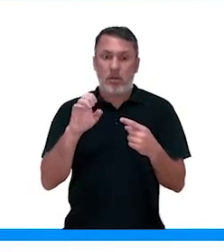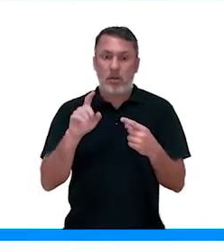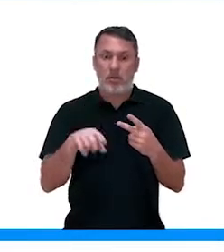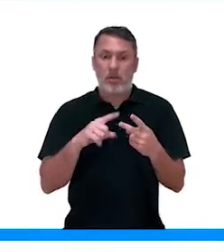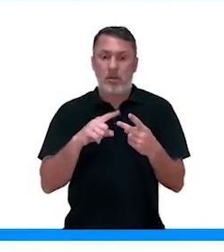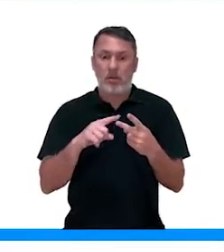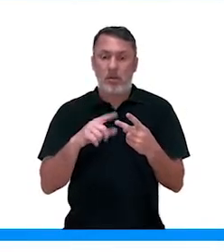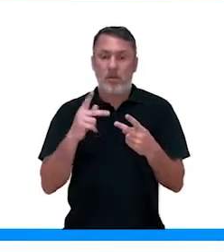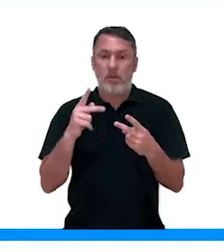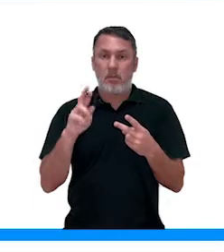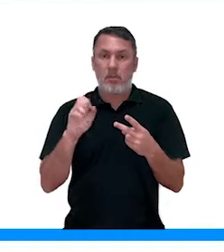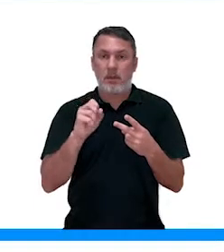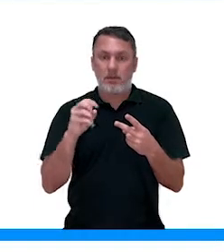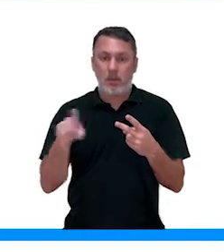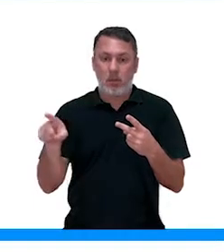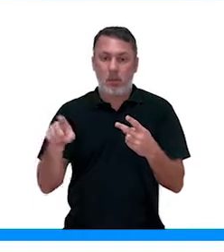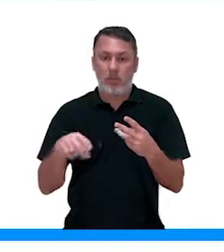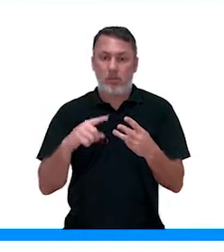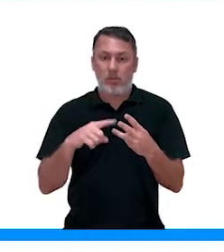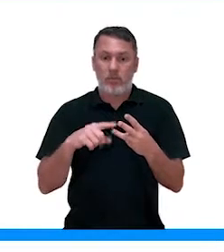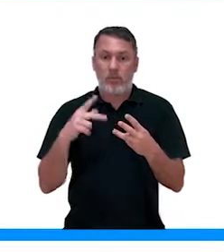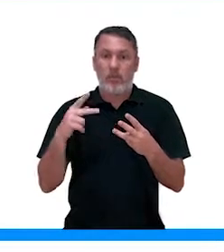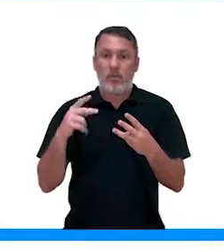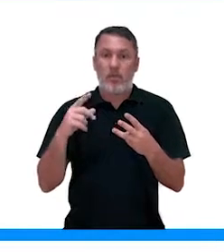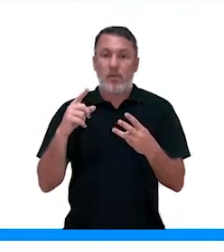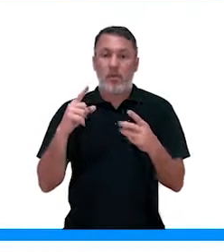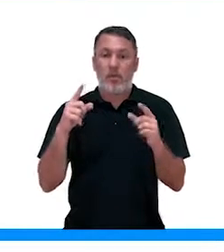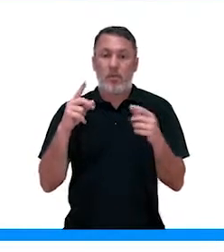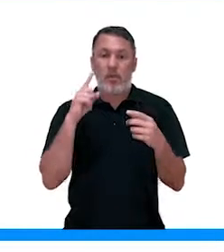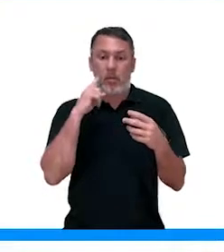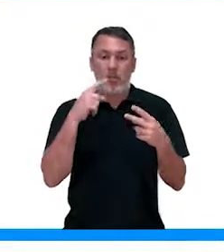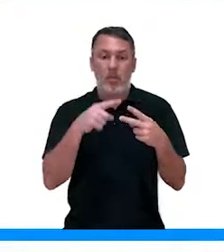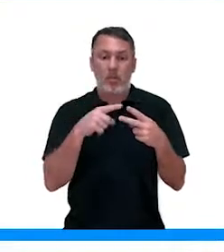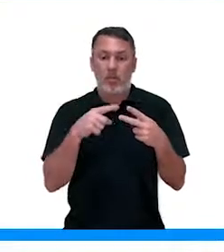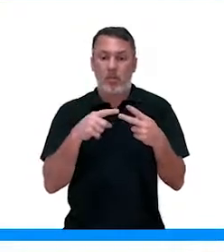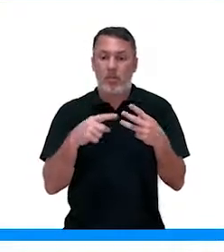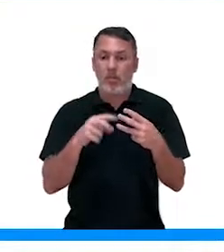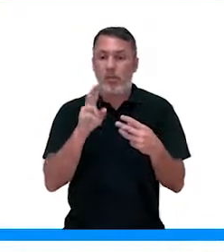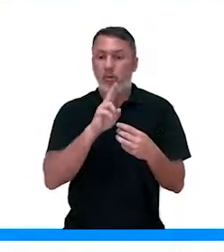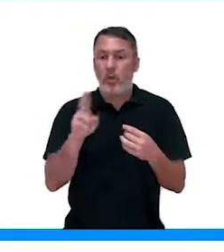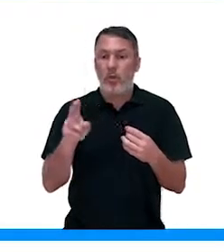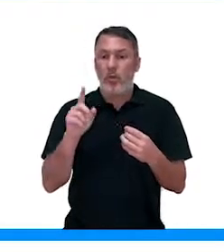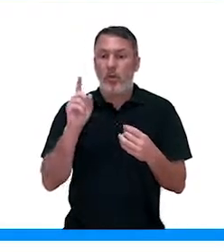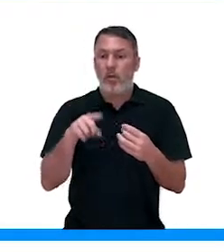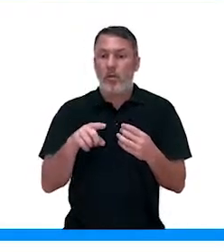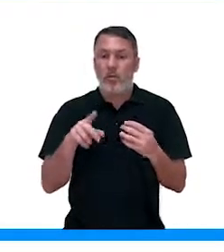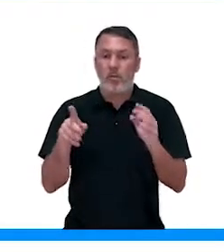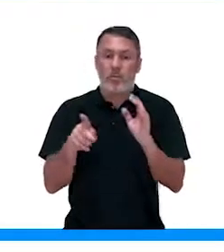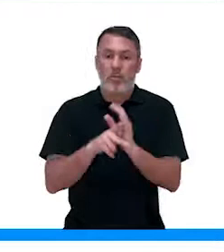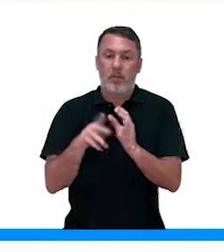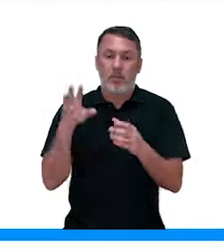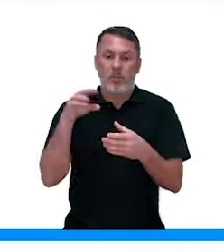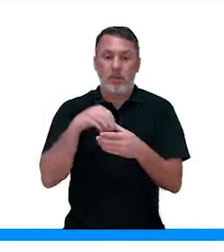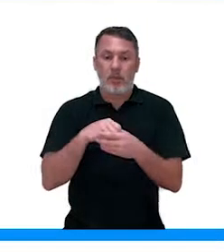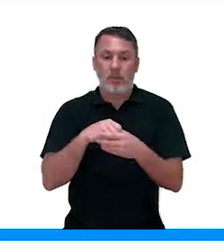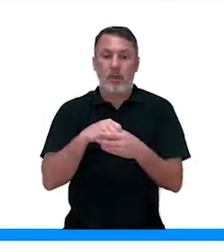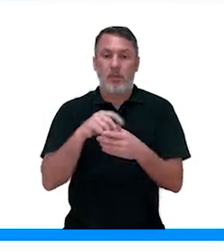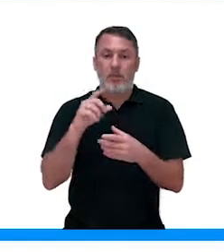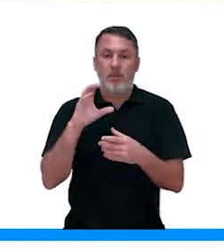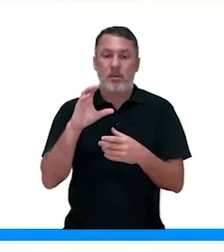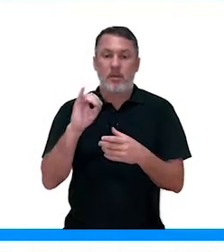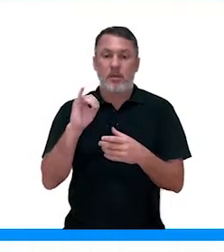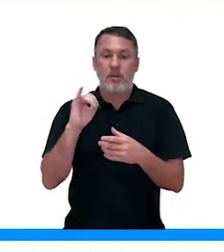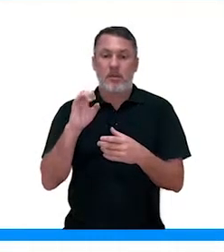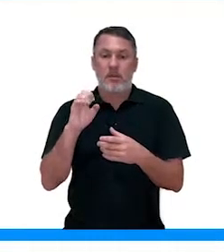da raiz e transpiração. Galera, o chilema é o vasocondutor responsável por transportar a seiva